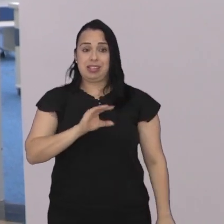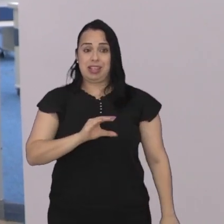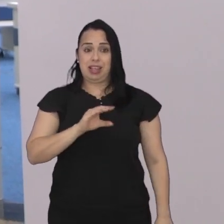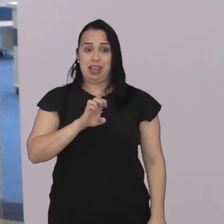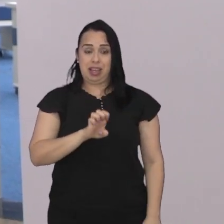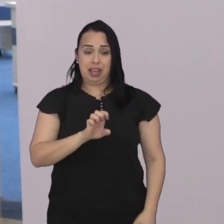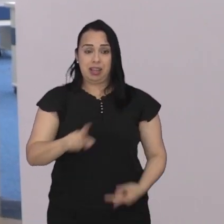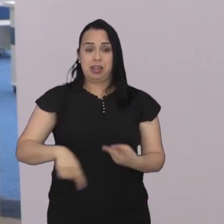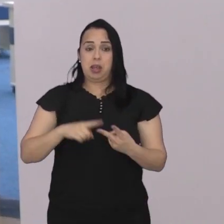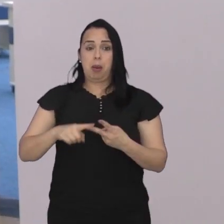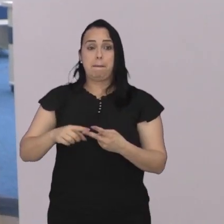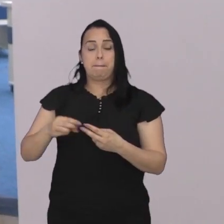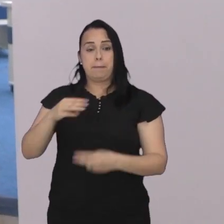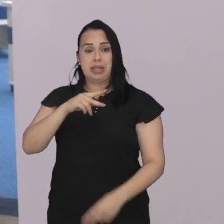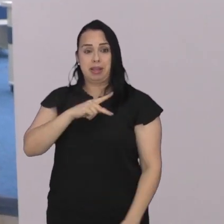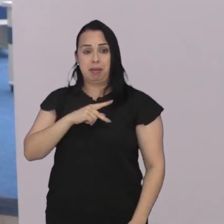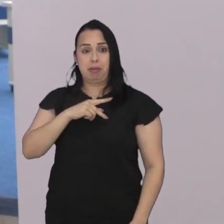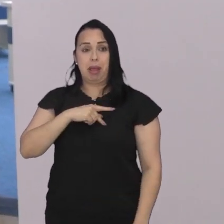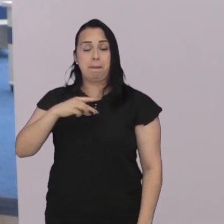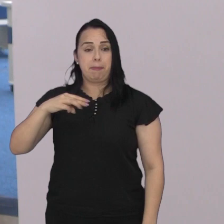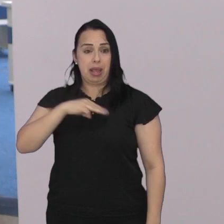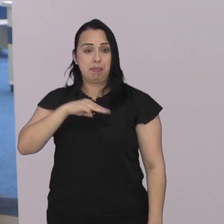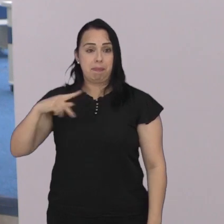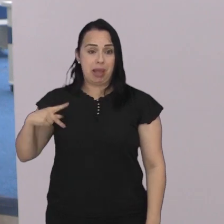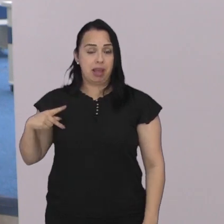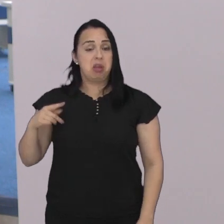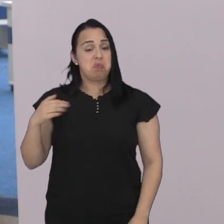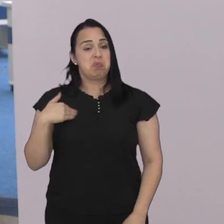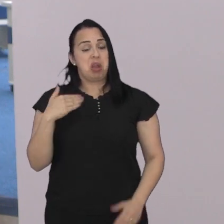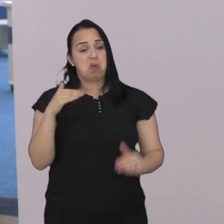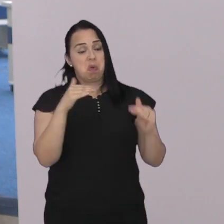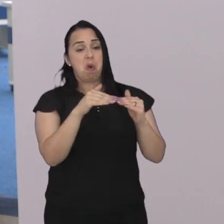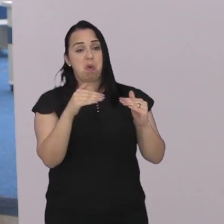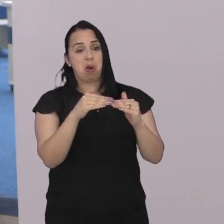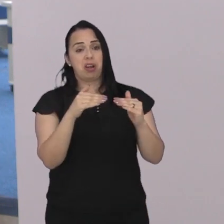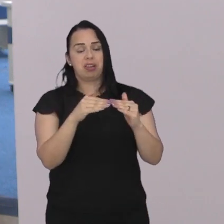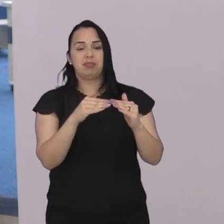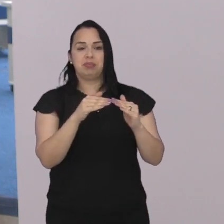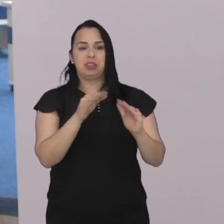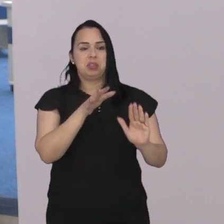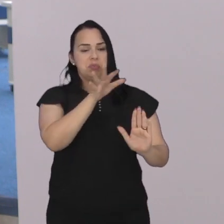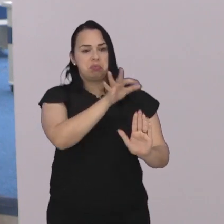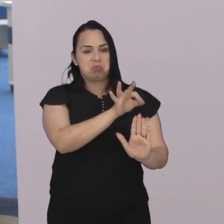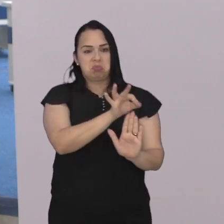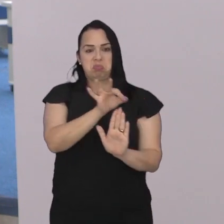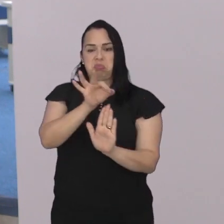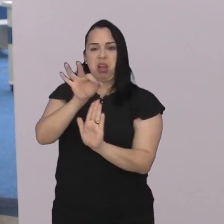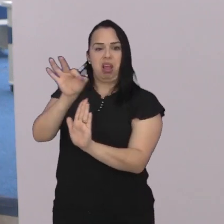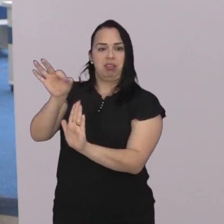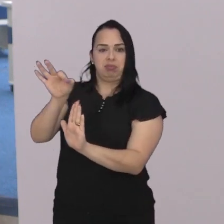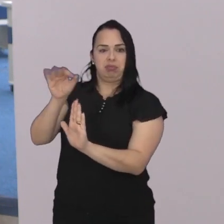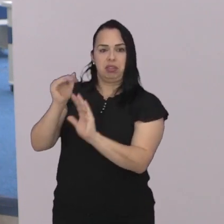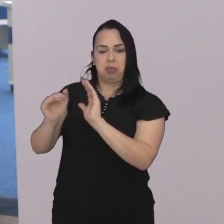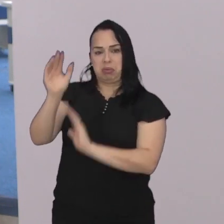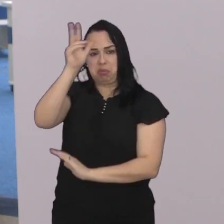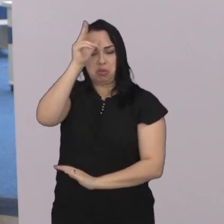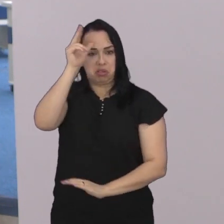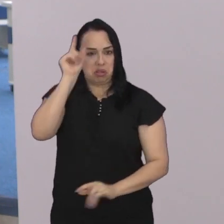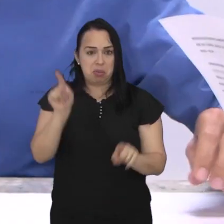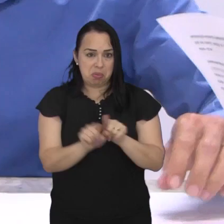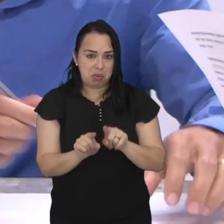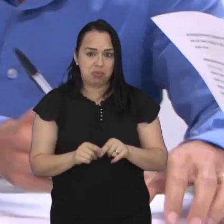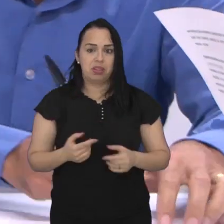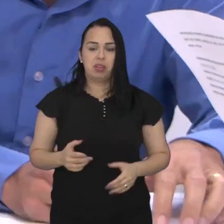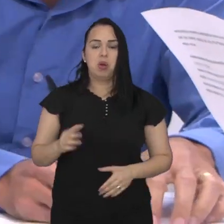Tribunal de Contas como do Ministério Público de Contas, o meu voto foi favorável e encaminhei a relatoria nesse sentido